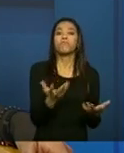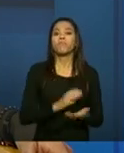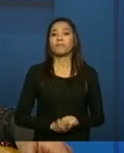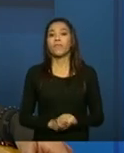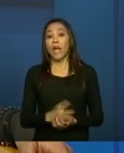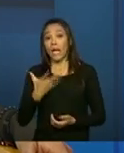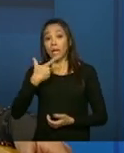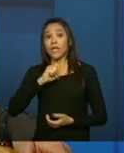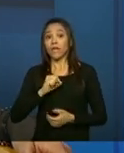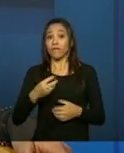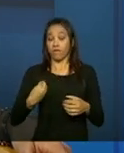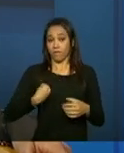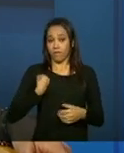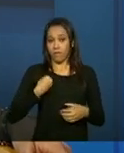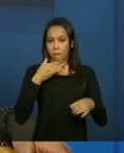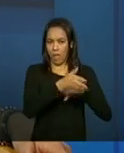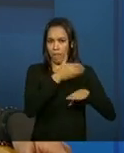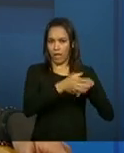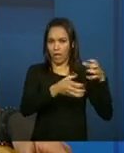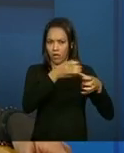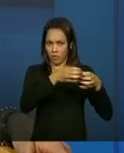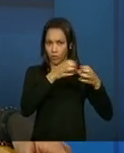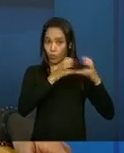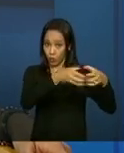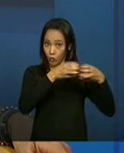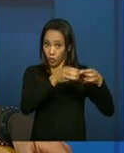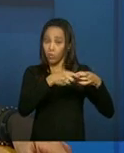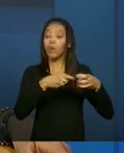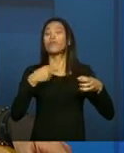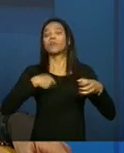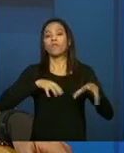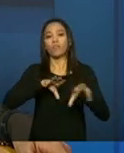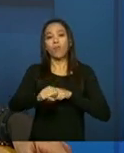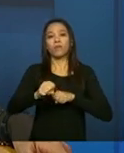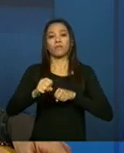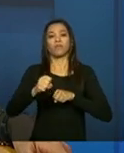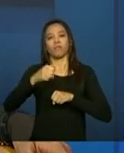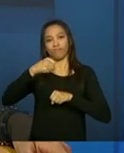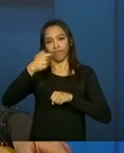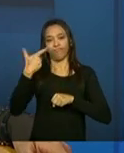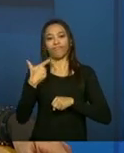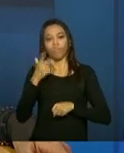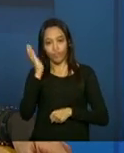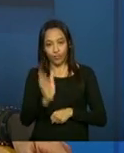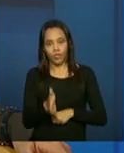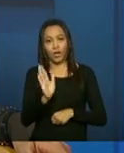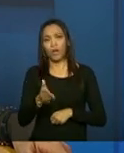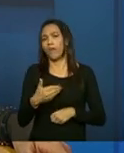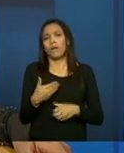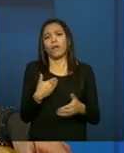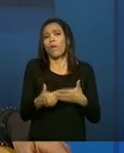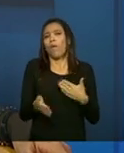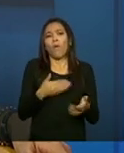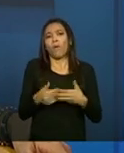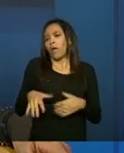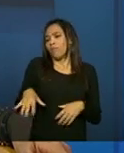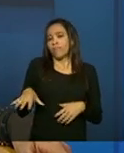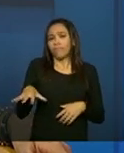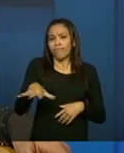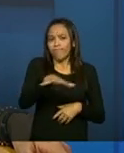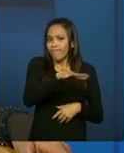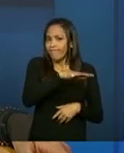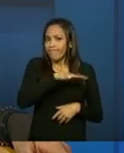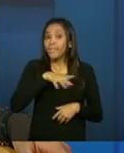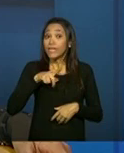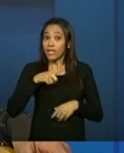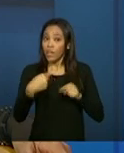do serviço de convivência é um profissional que tem que ter nível superior e ele pode ter qualquer formação entre as relacionadas